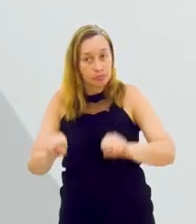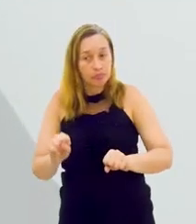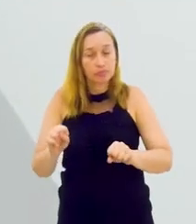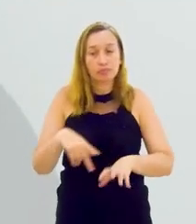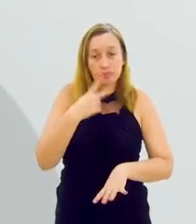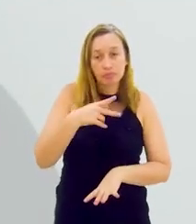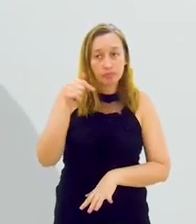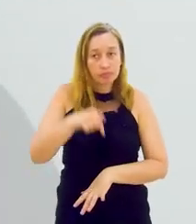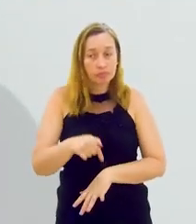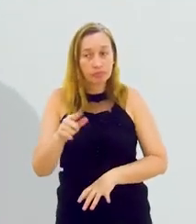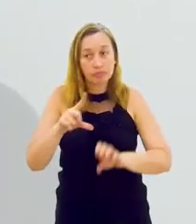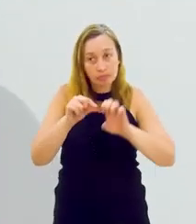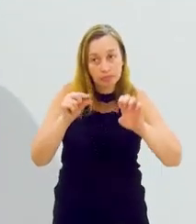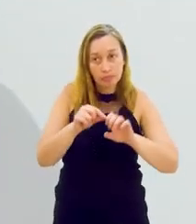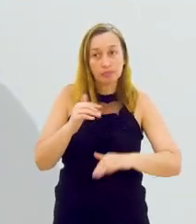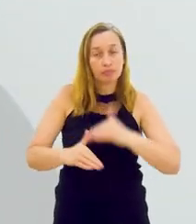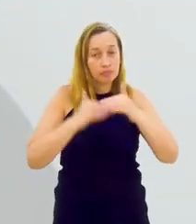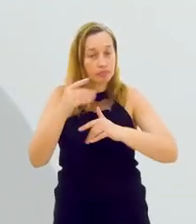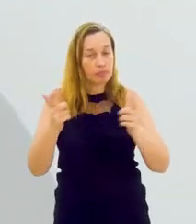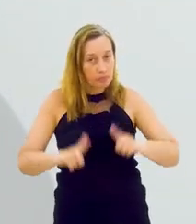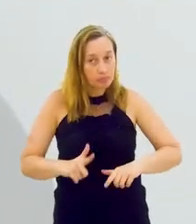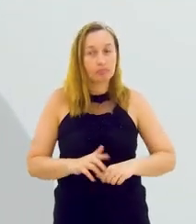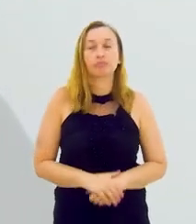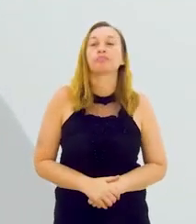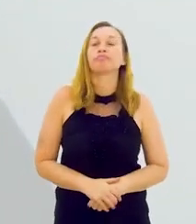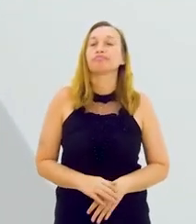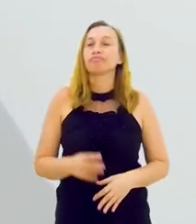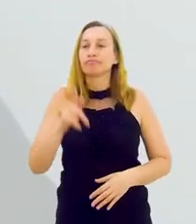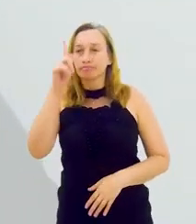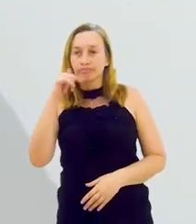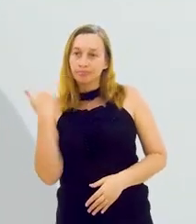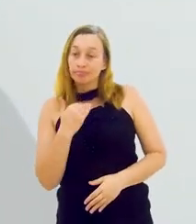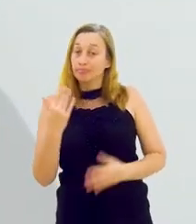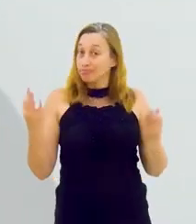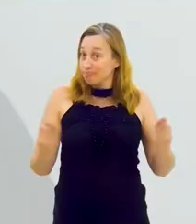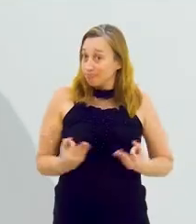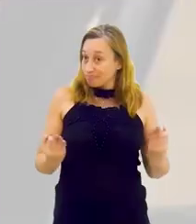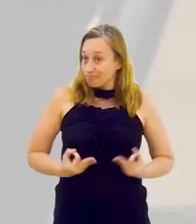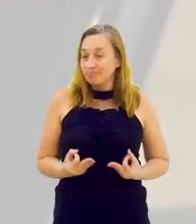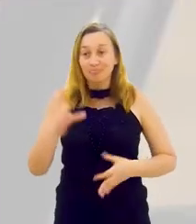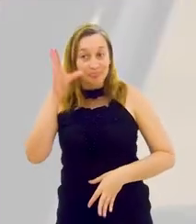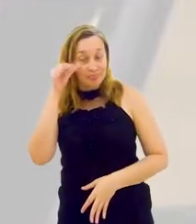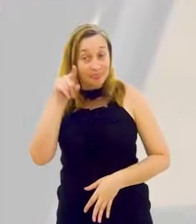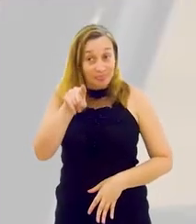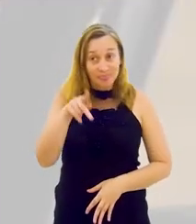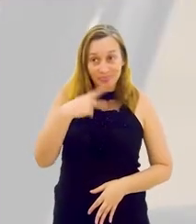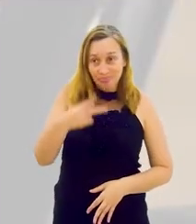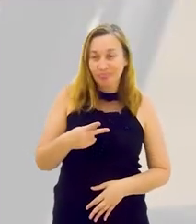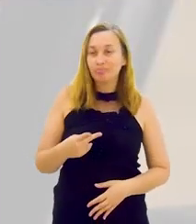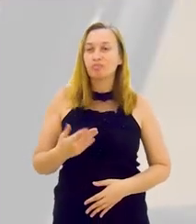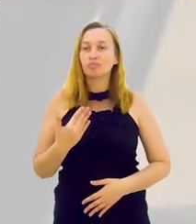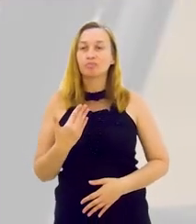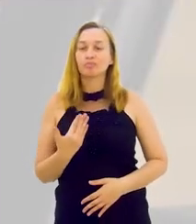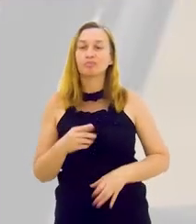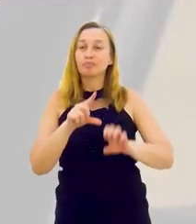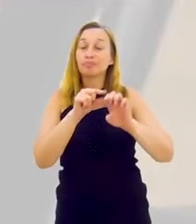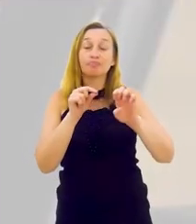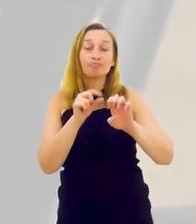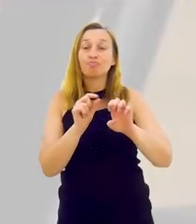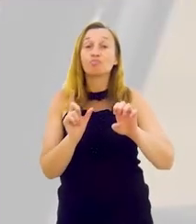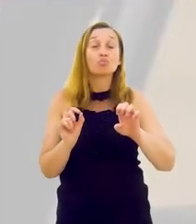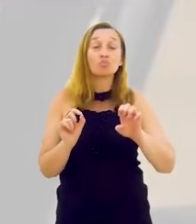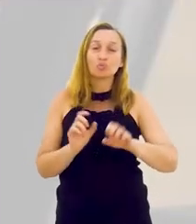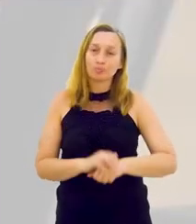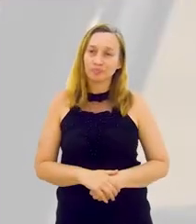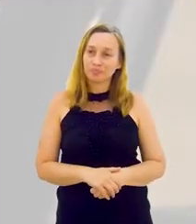dele nesse sistema que a gente está desenhando aqui de empreendedorismo e desenvolvimento local. Geisa, perfeito. É interessante você falar